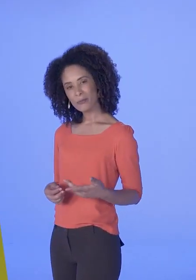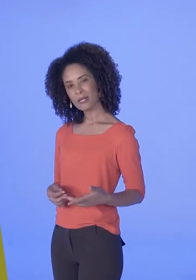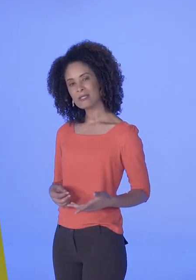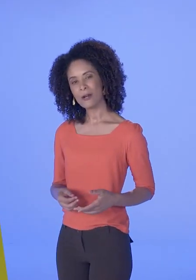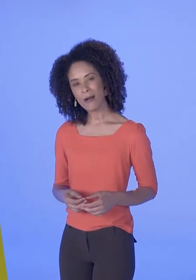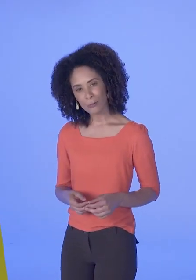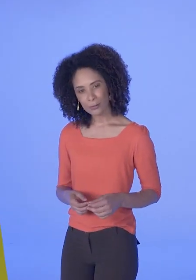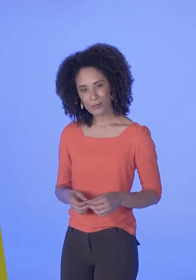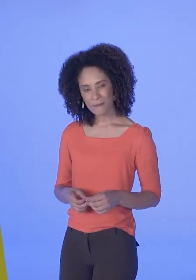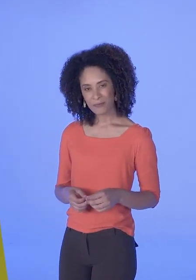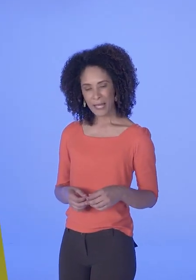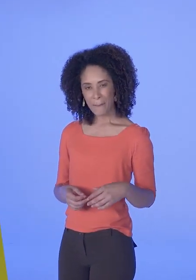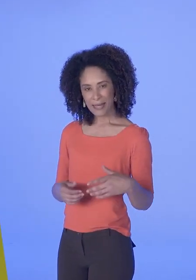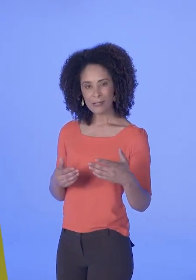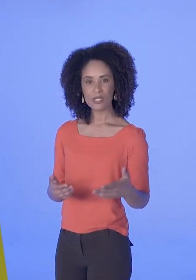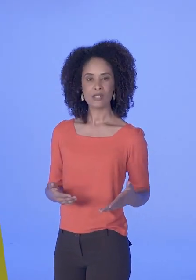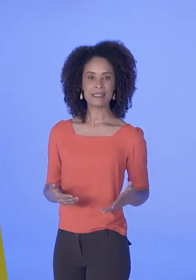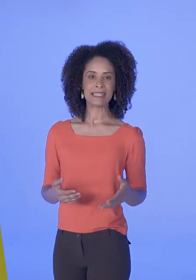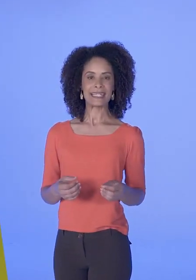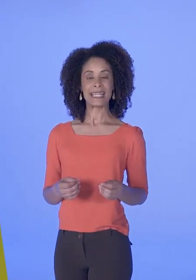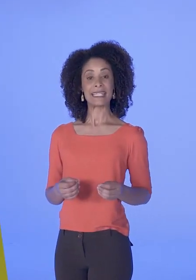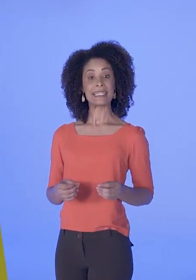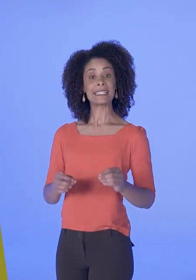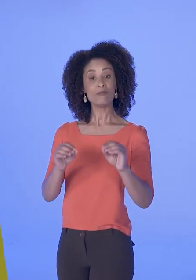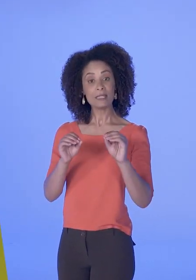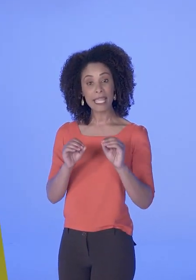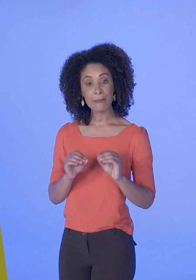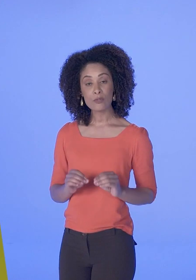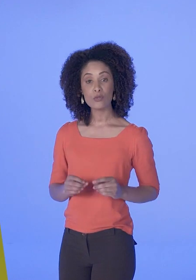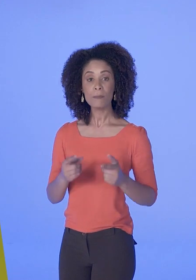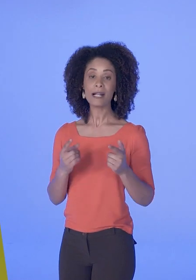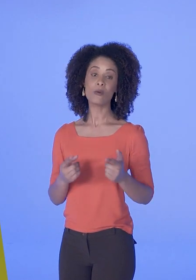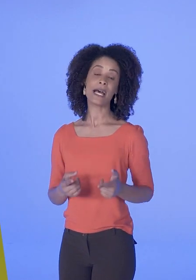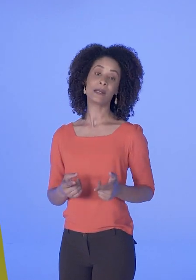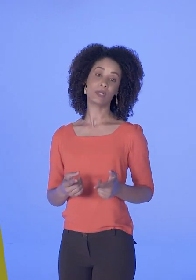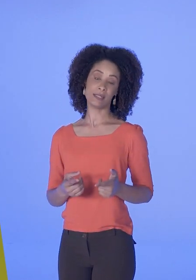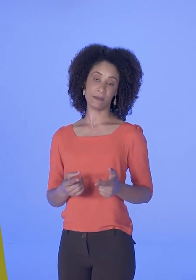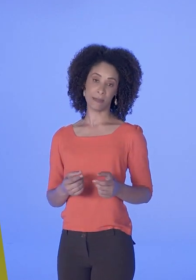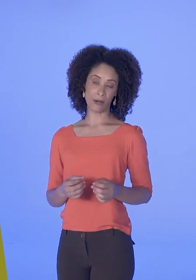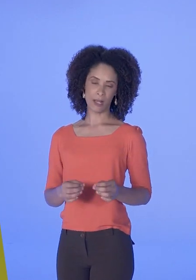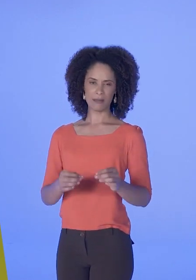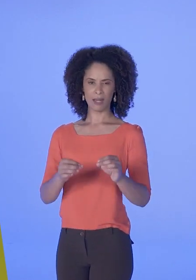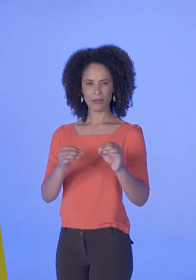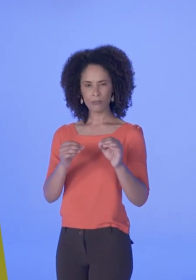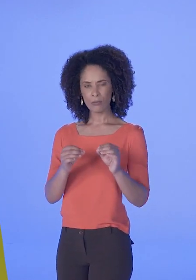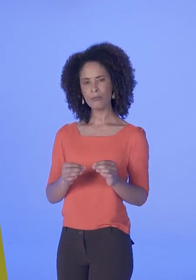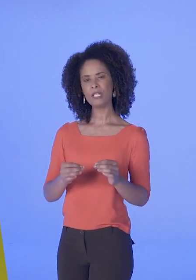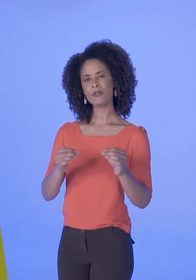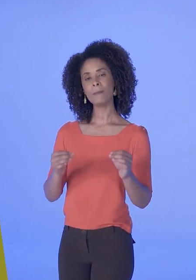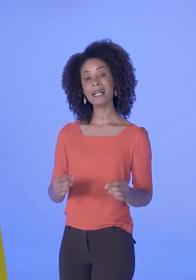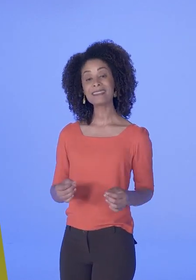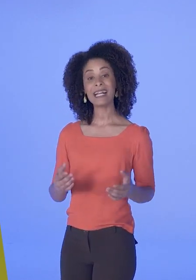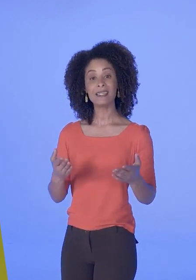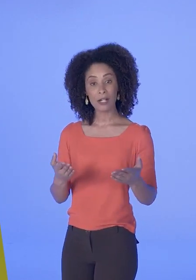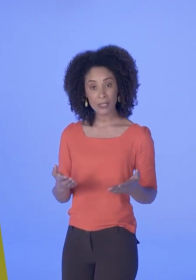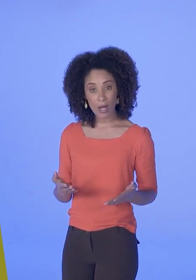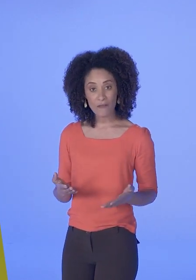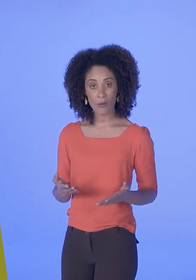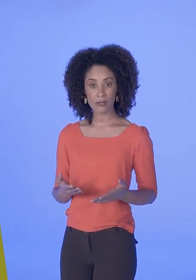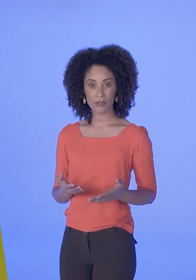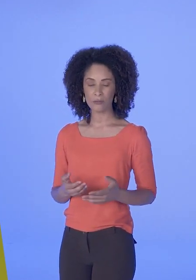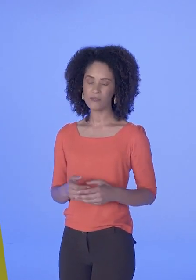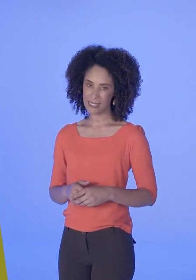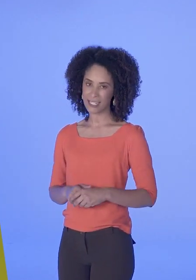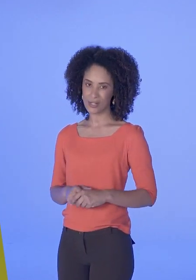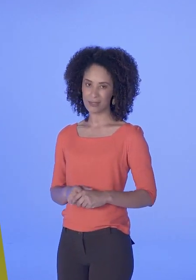viram que os números são altos. Mas se eu te disser que ainda não temos uma guarda municipal, nem um único batalhão em